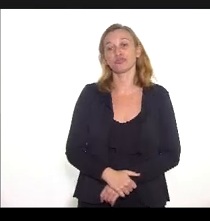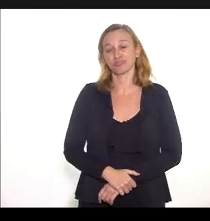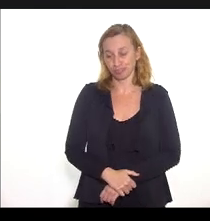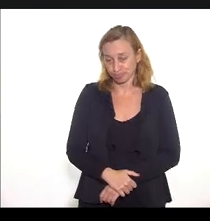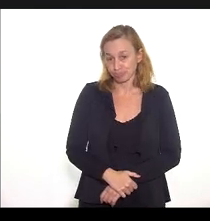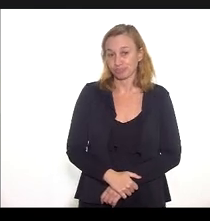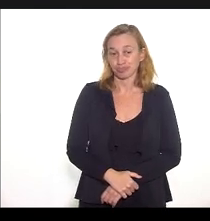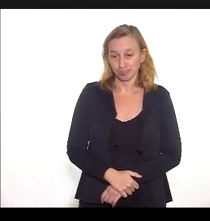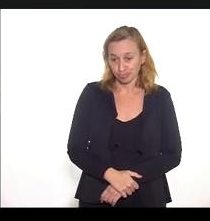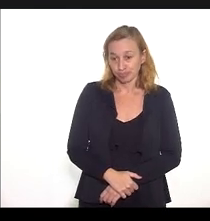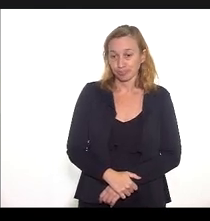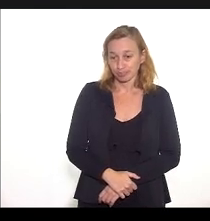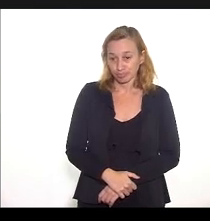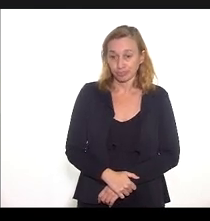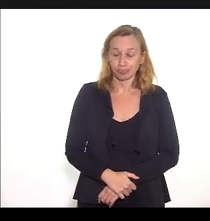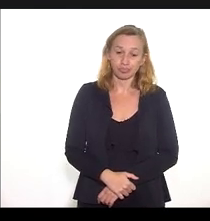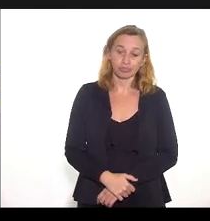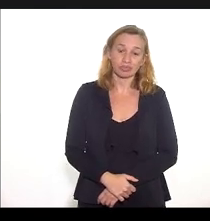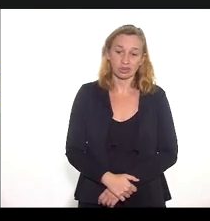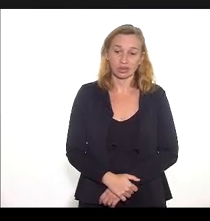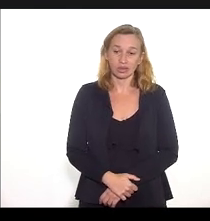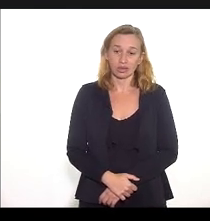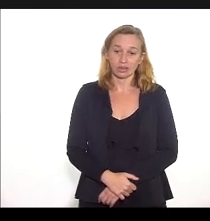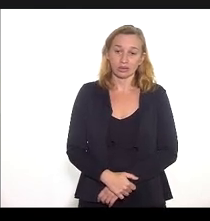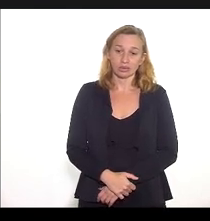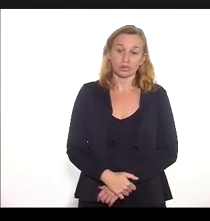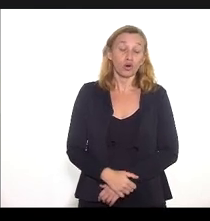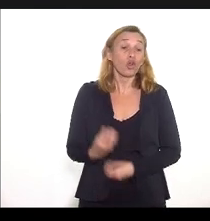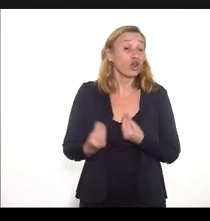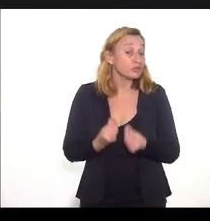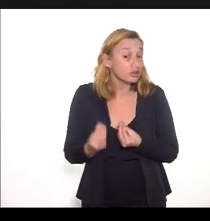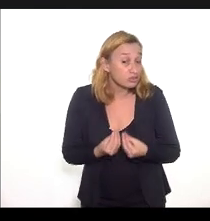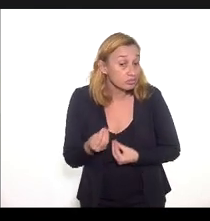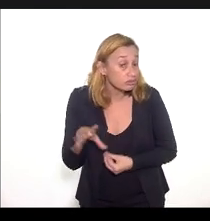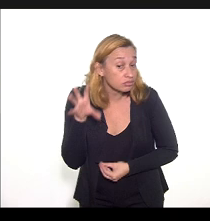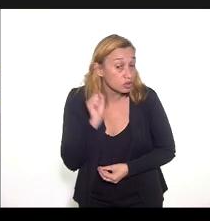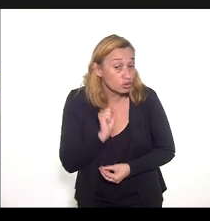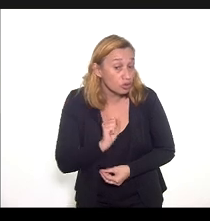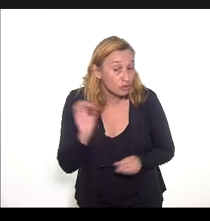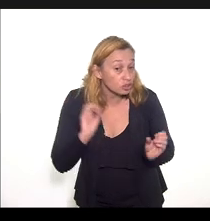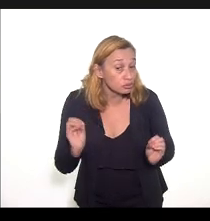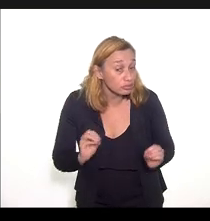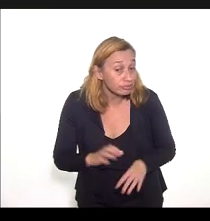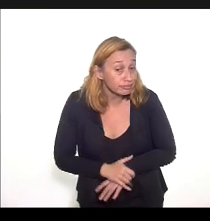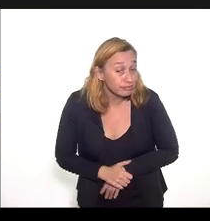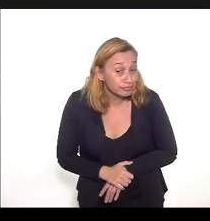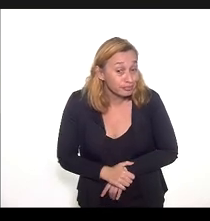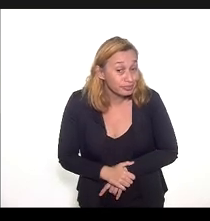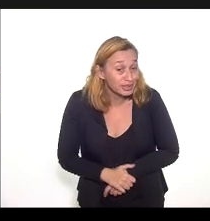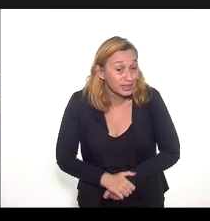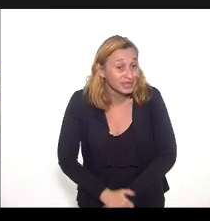não passou